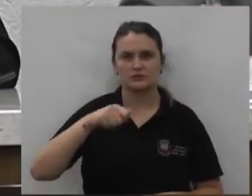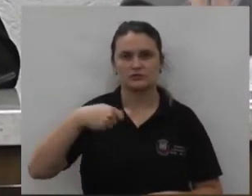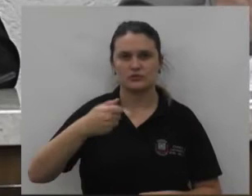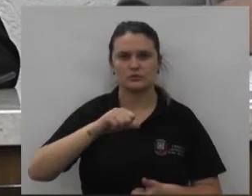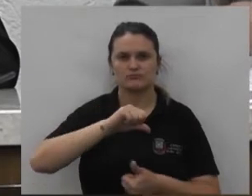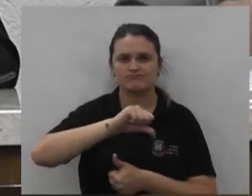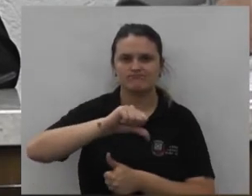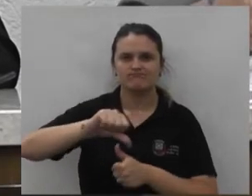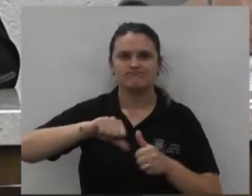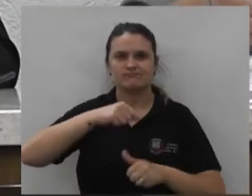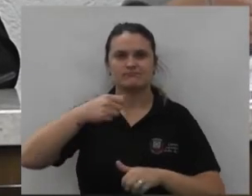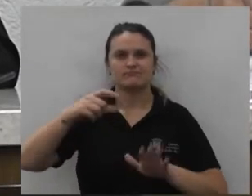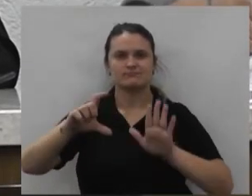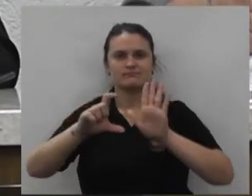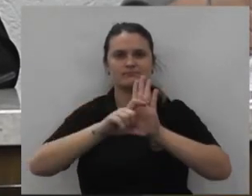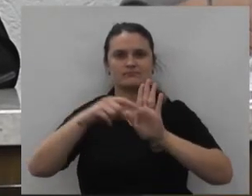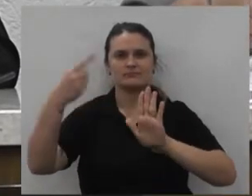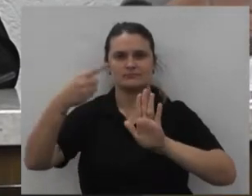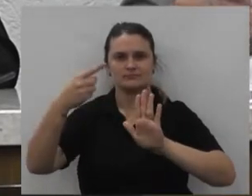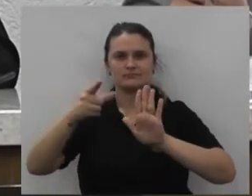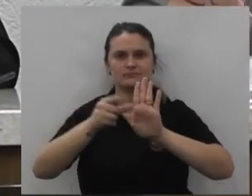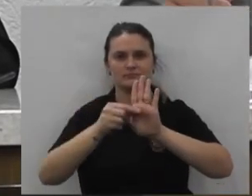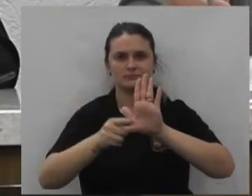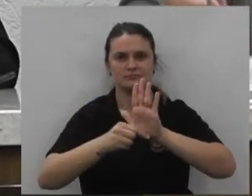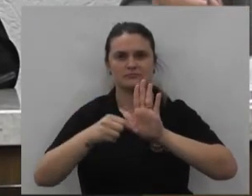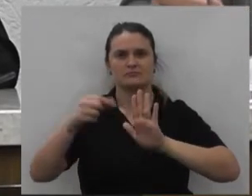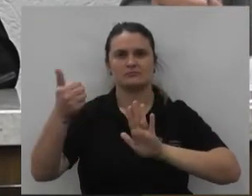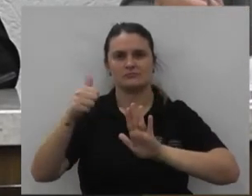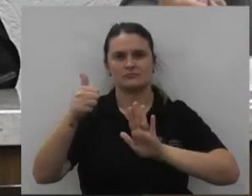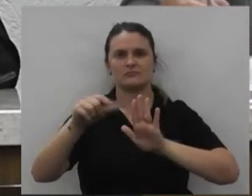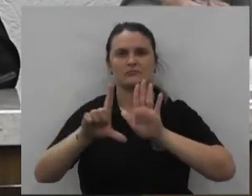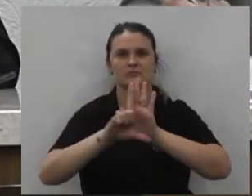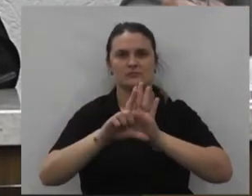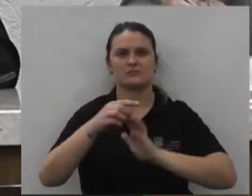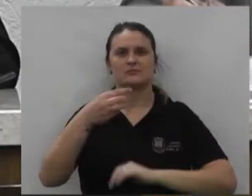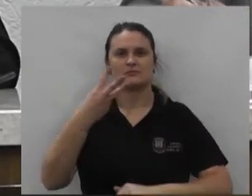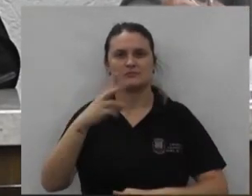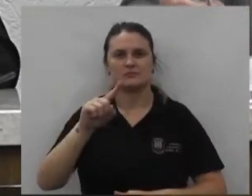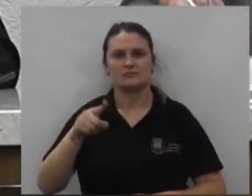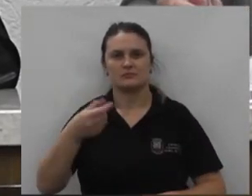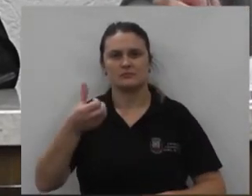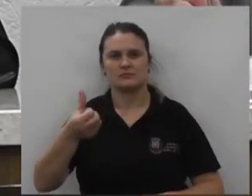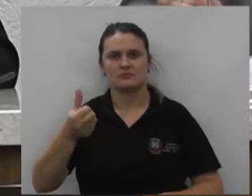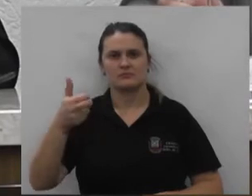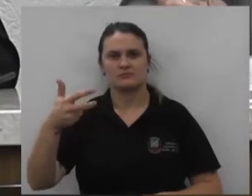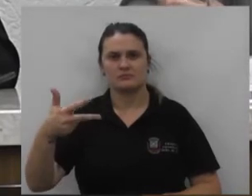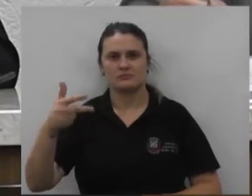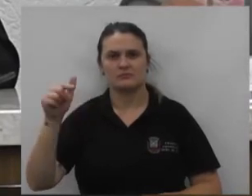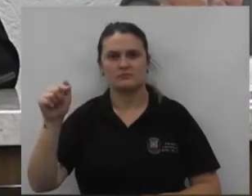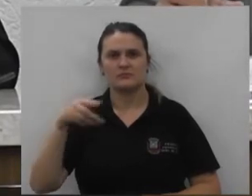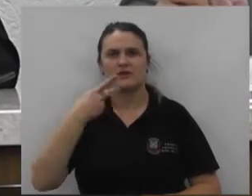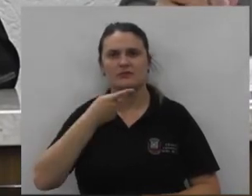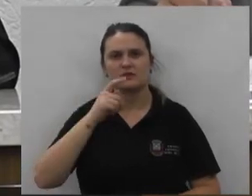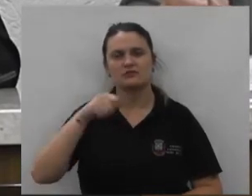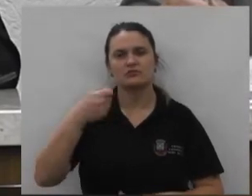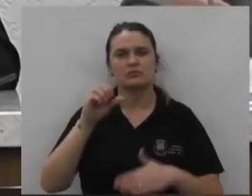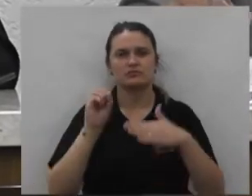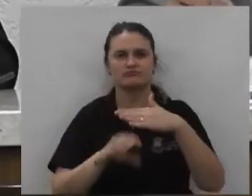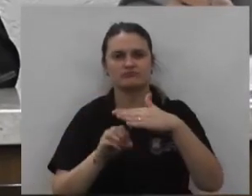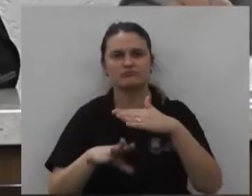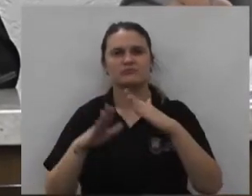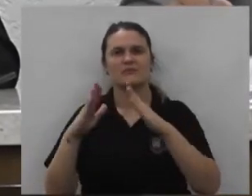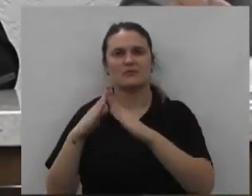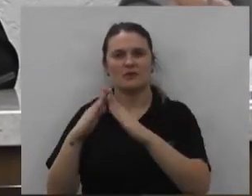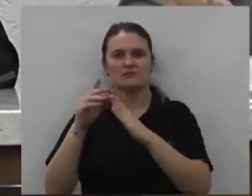sobre alteração do inciso primeiro do artigo 11 da lei número 3637 que trata sobre o fundo